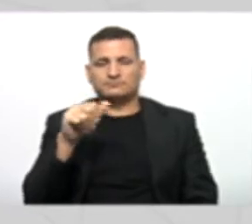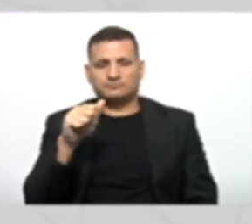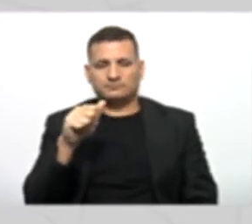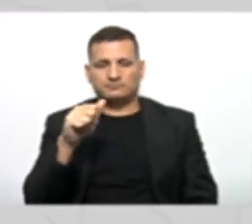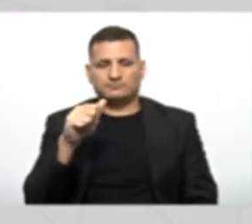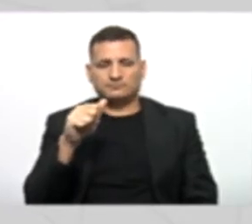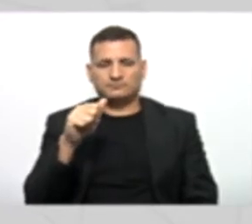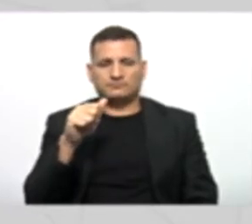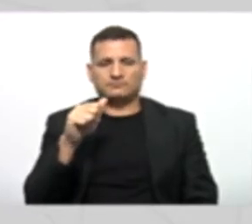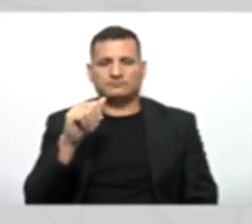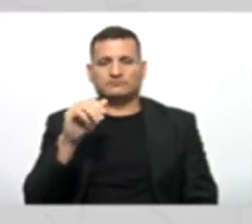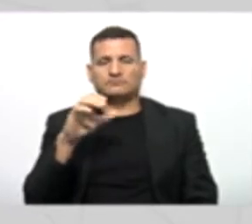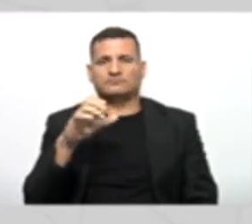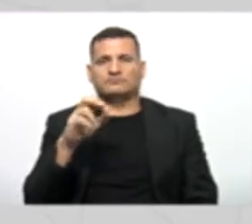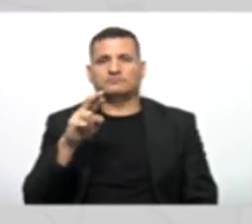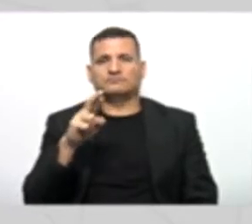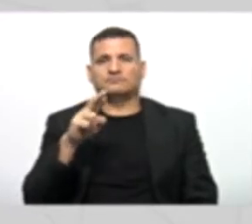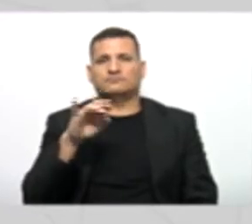Criada